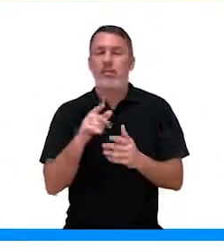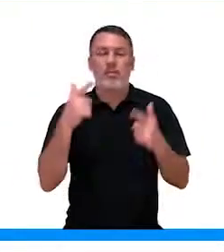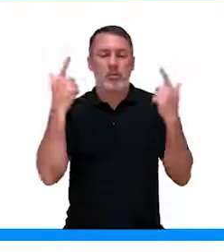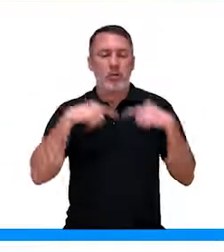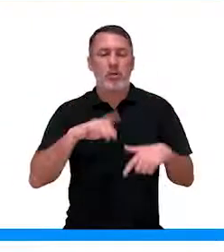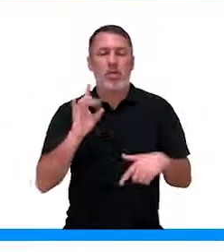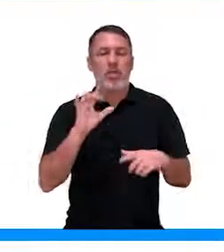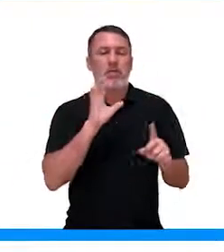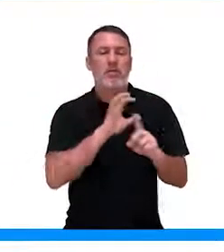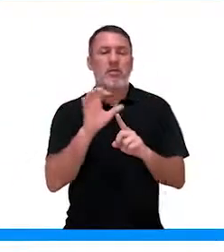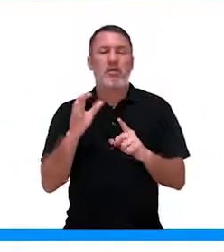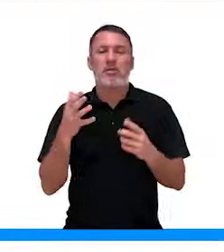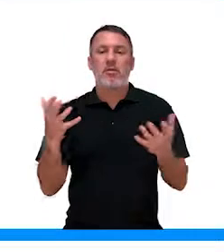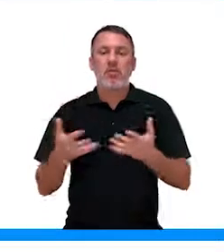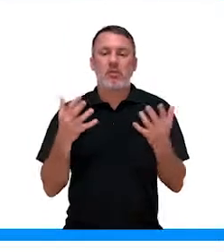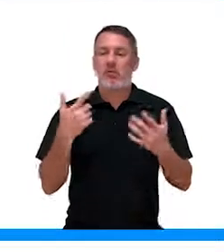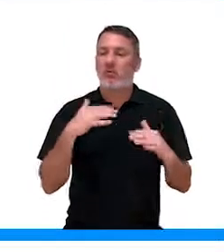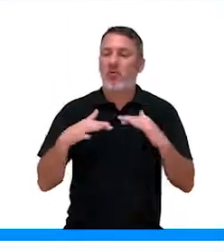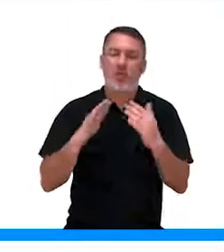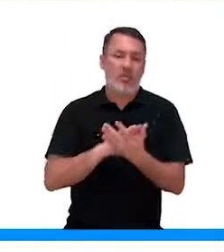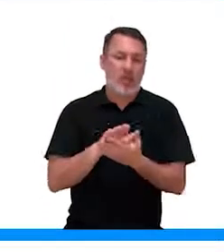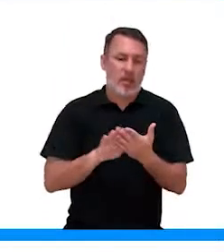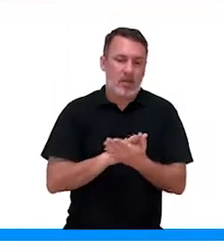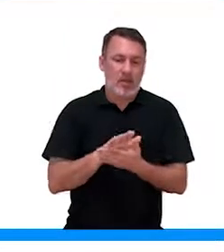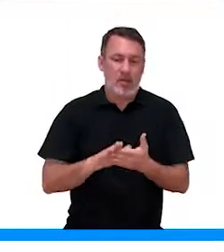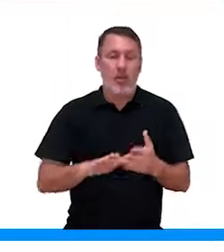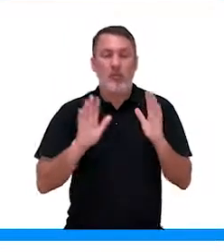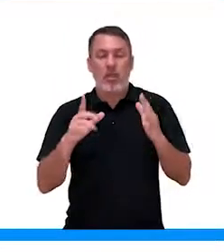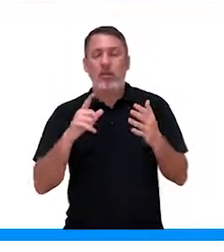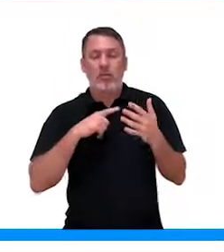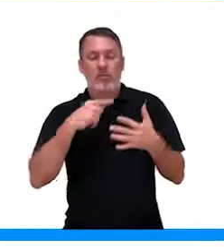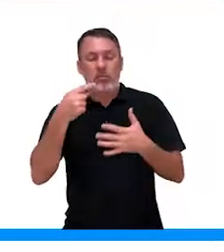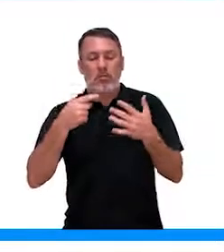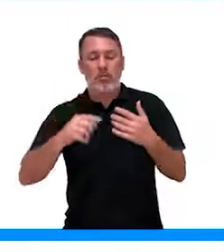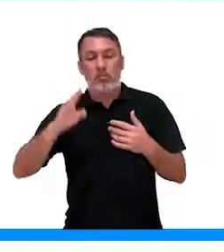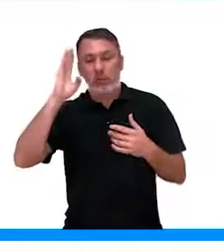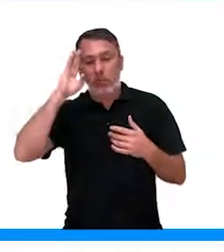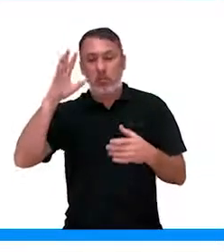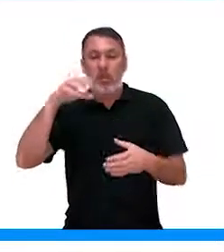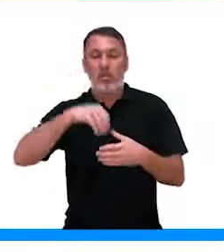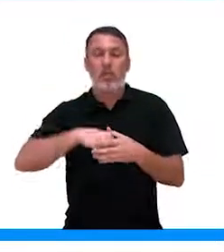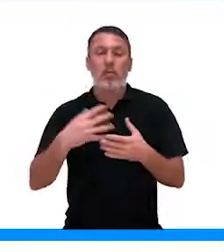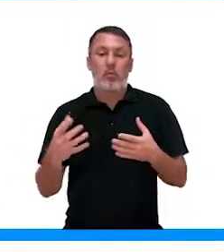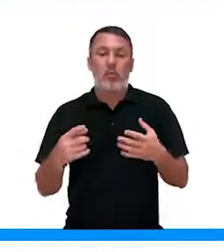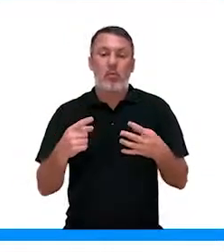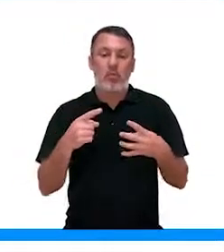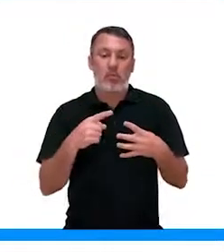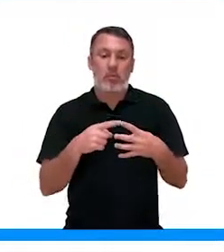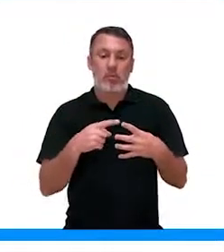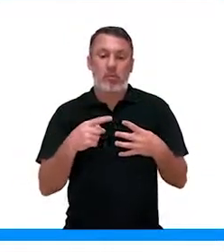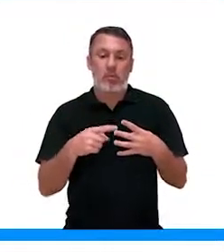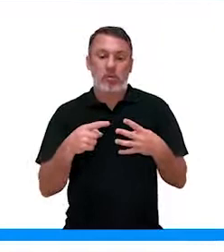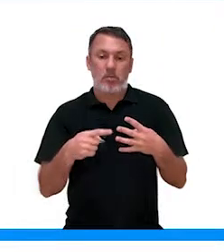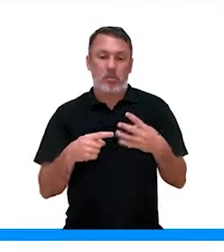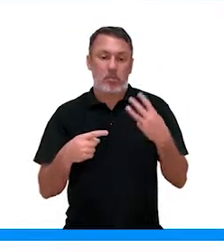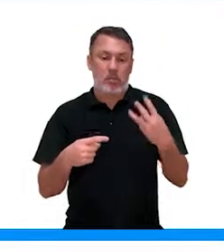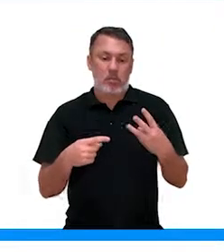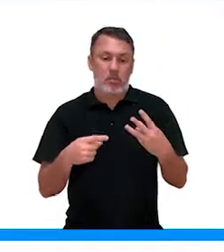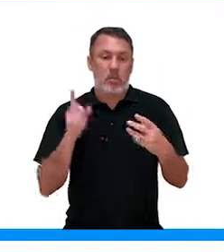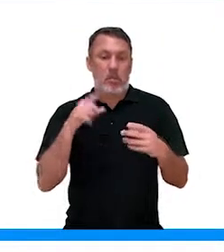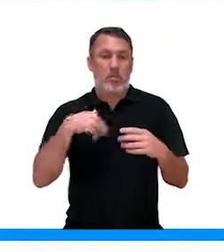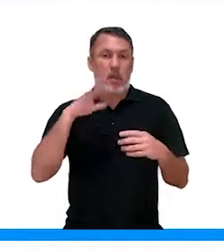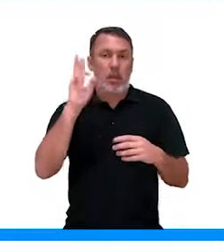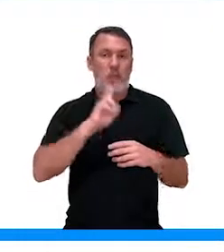estimula, são os movimentos que não dependem de nenhum fator externo, mas os principais aí são fototropismo e